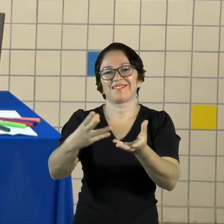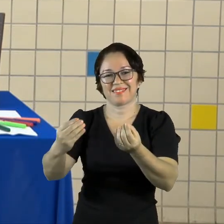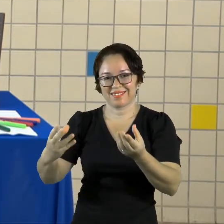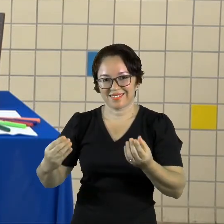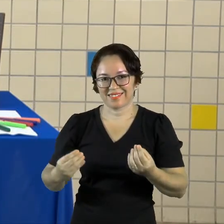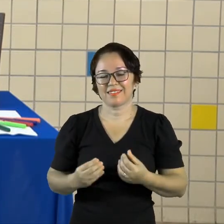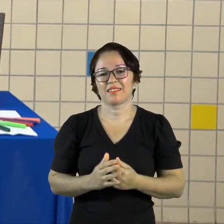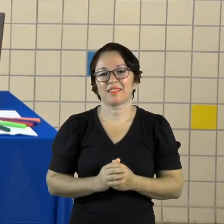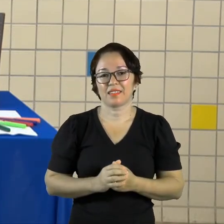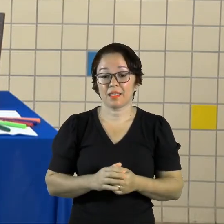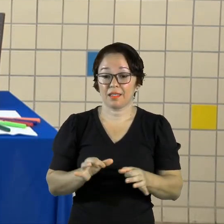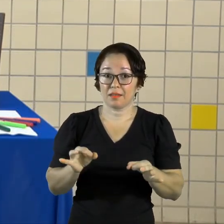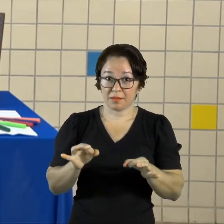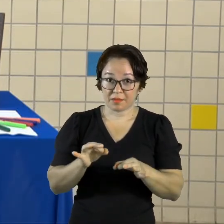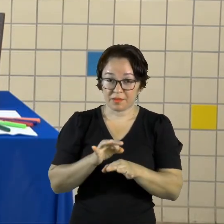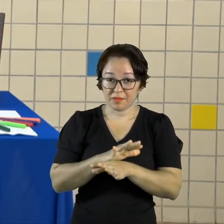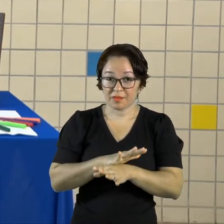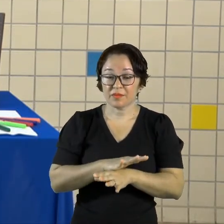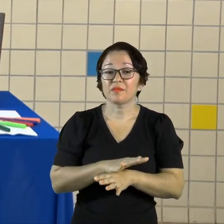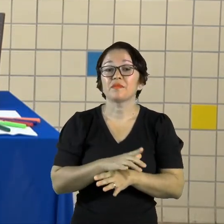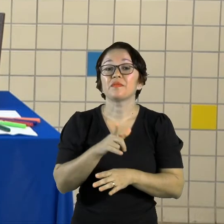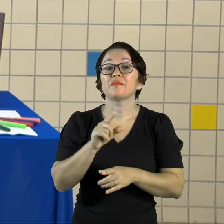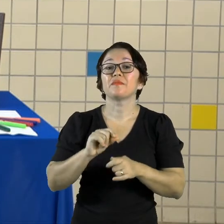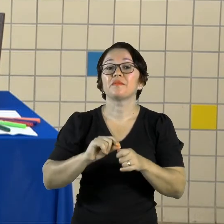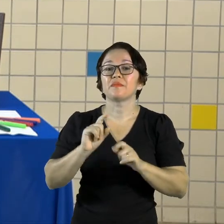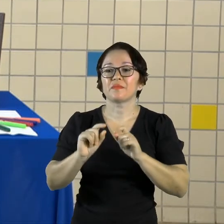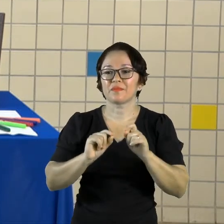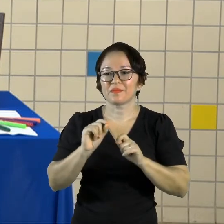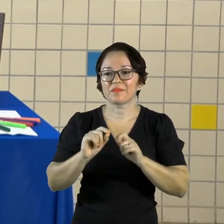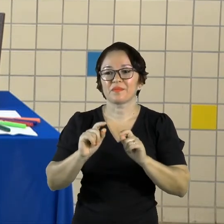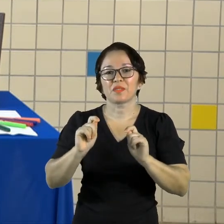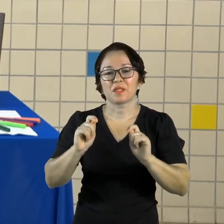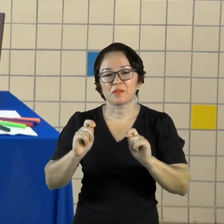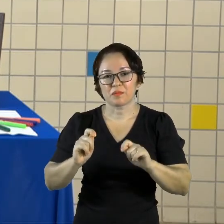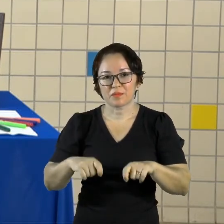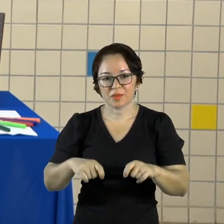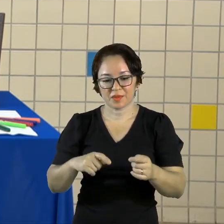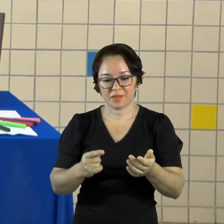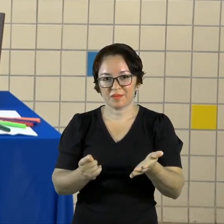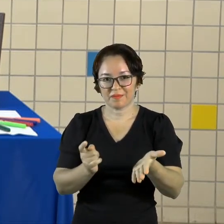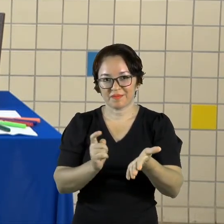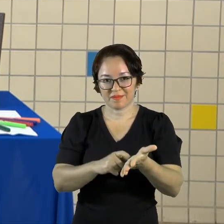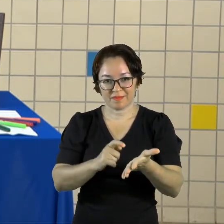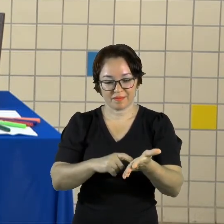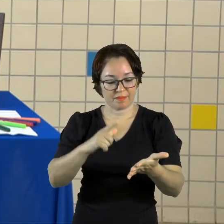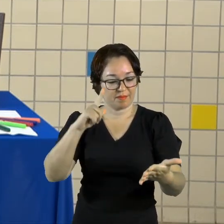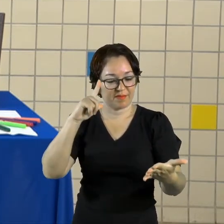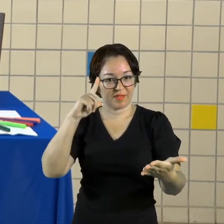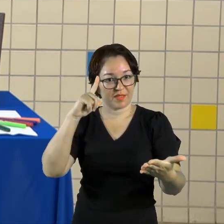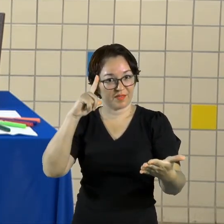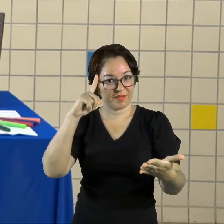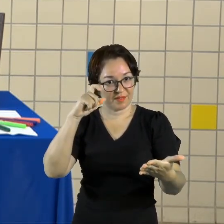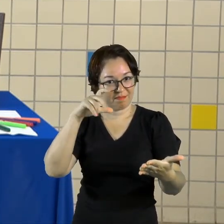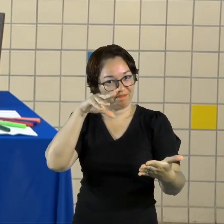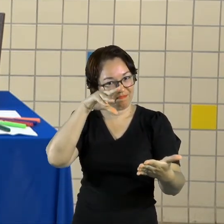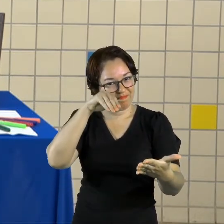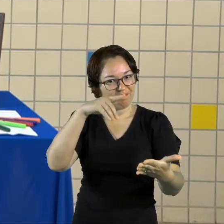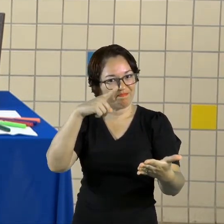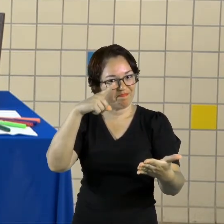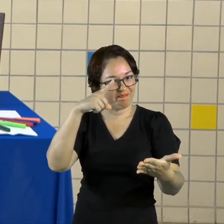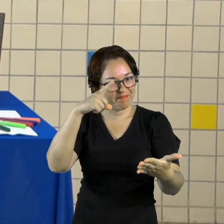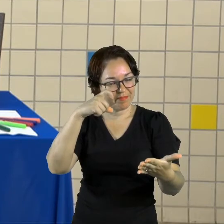de tudo isso Pronto Fotografe A atividade Da sua criança E